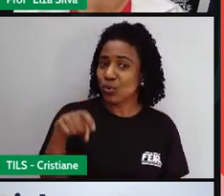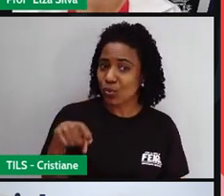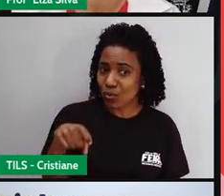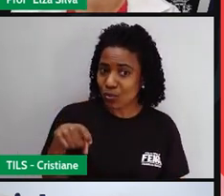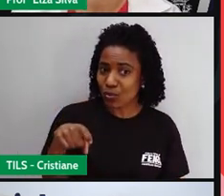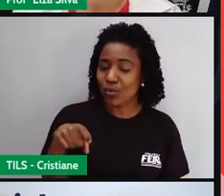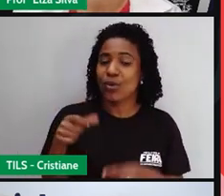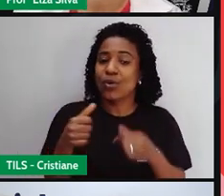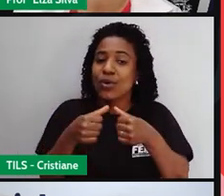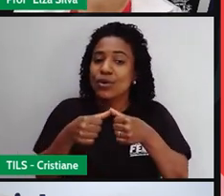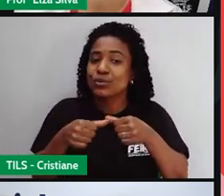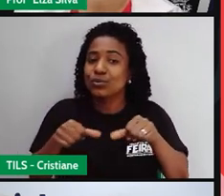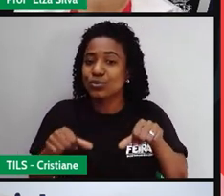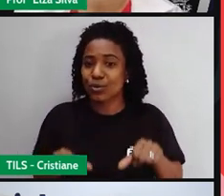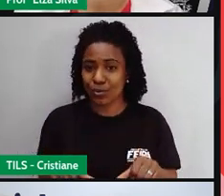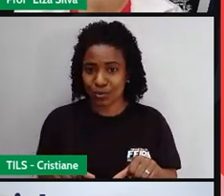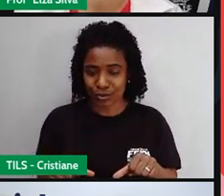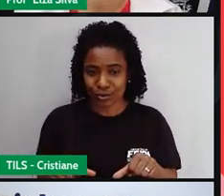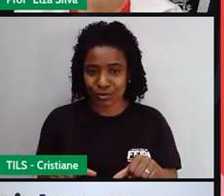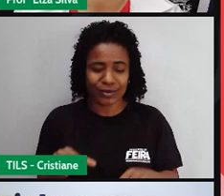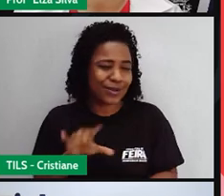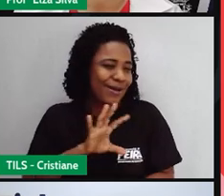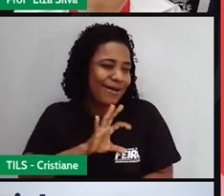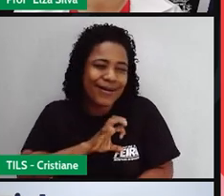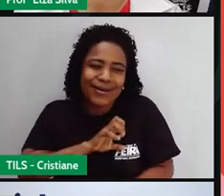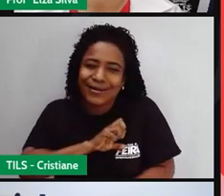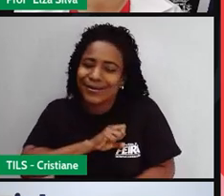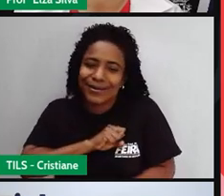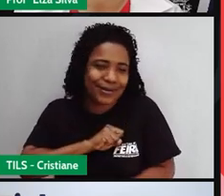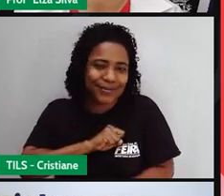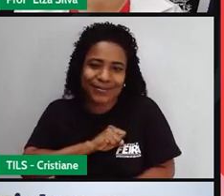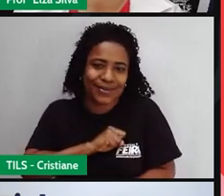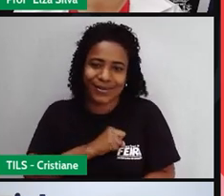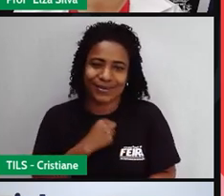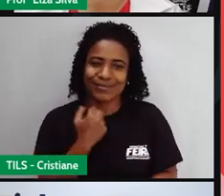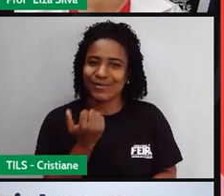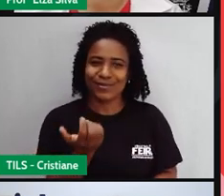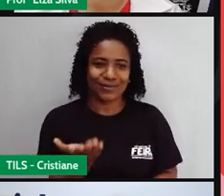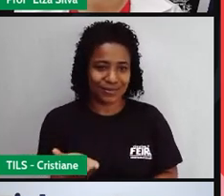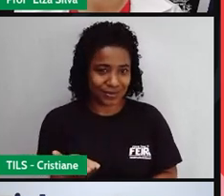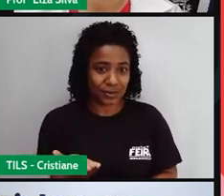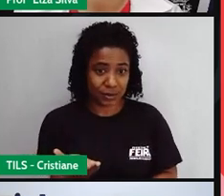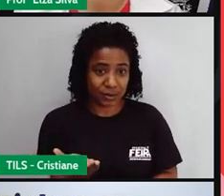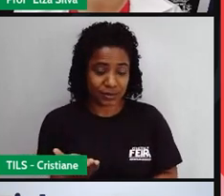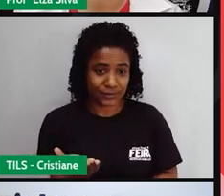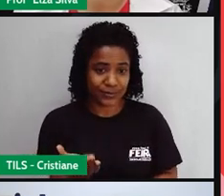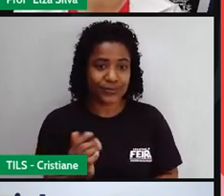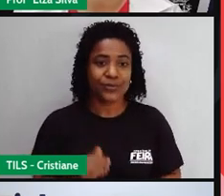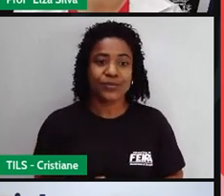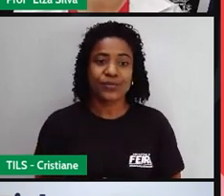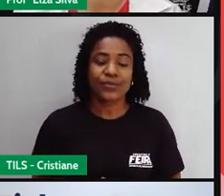love with you. É eu estou apaixonada, estou in love, apaixonado por você.